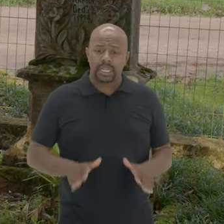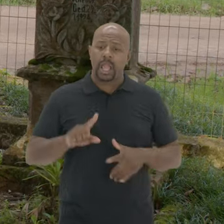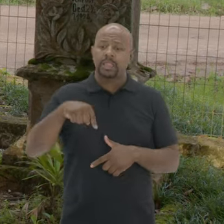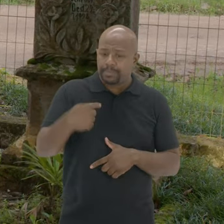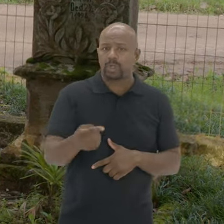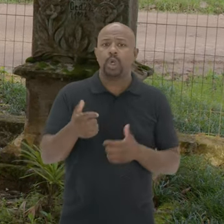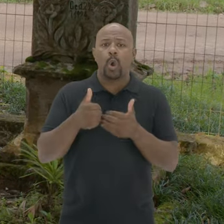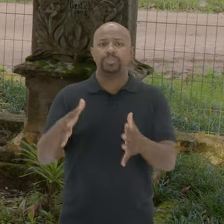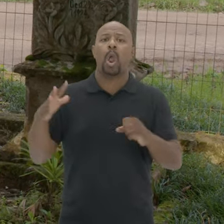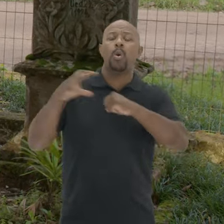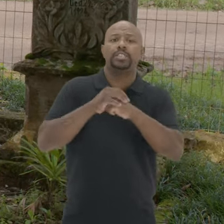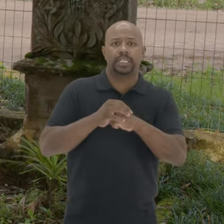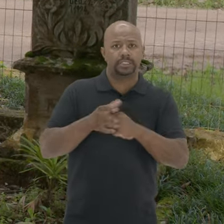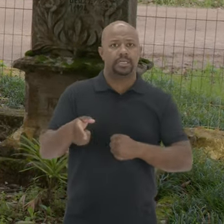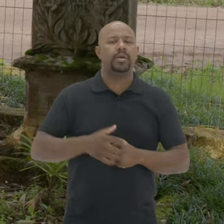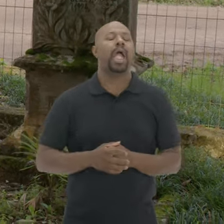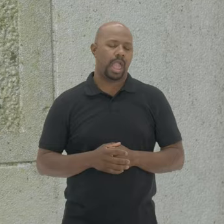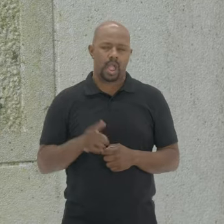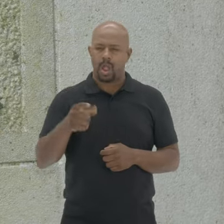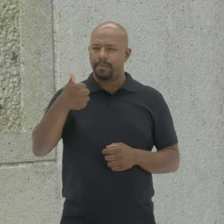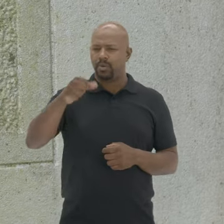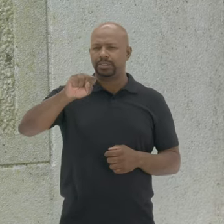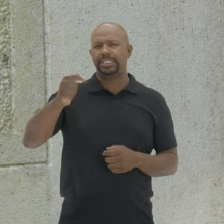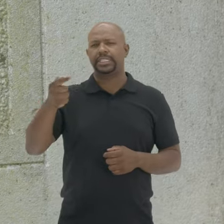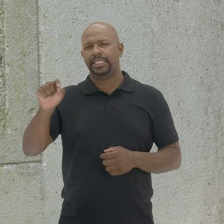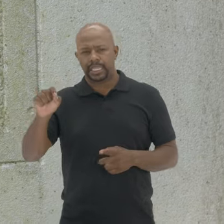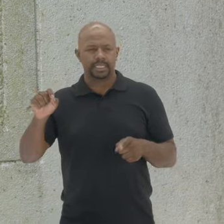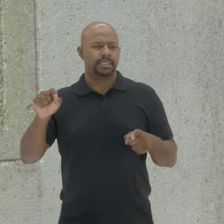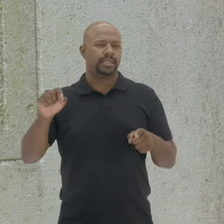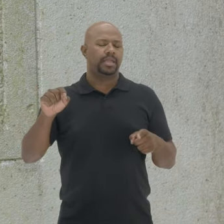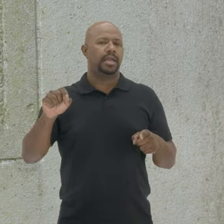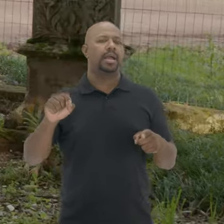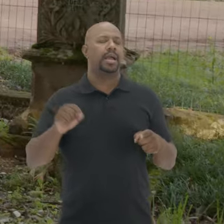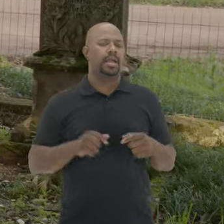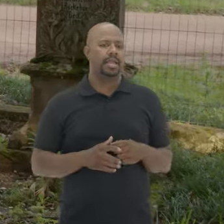nasceram logo depois que começou a colonização aqui É, 1870